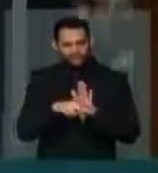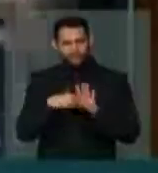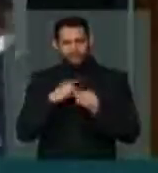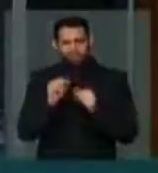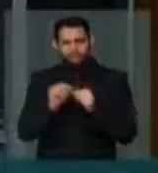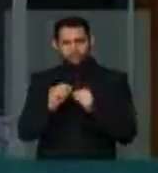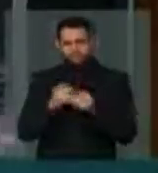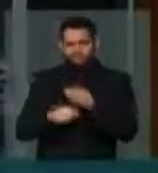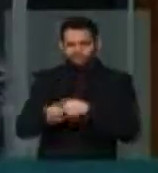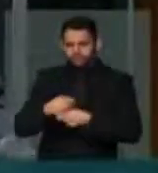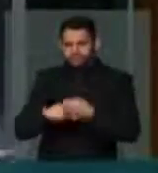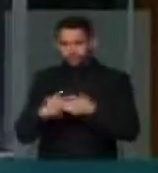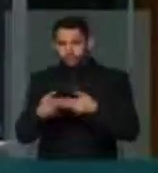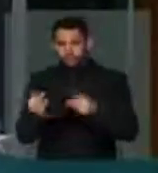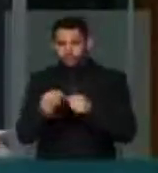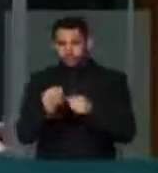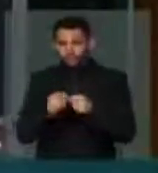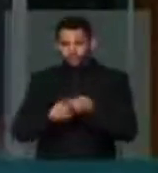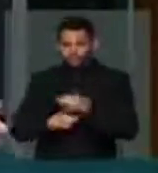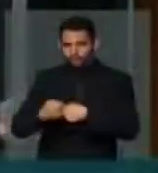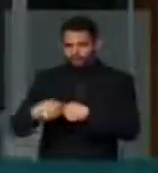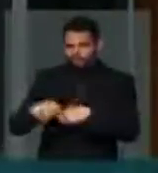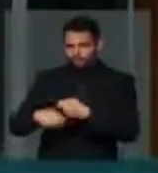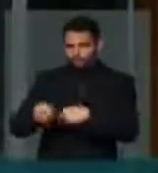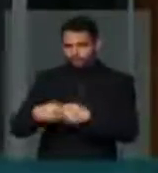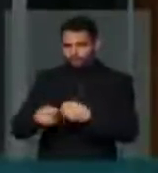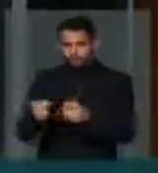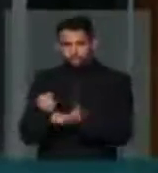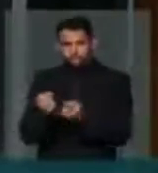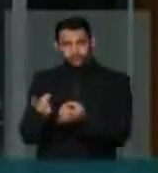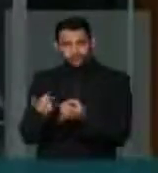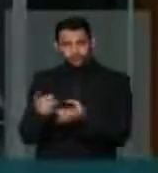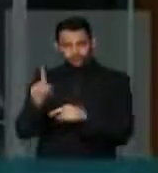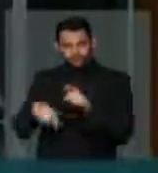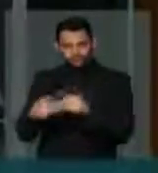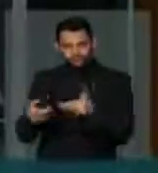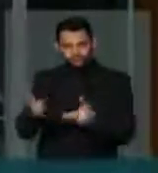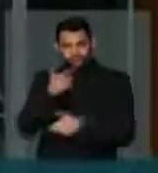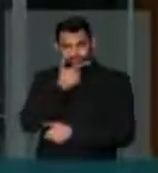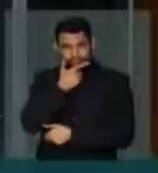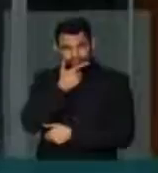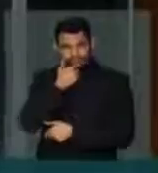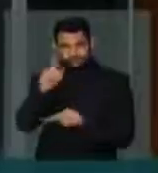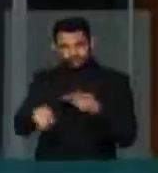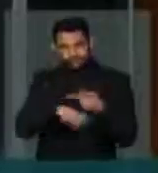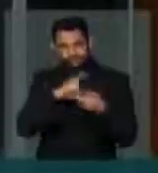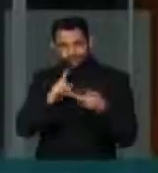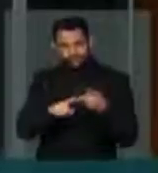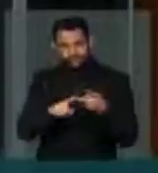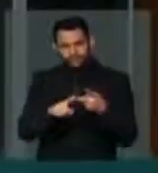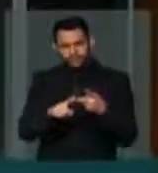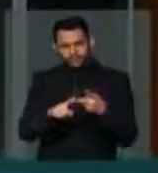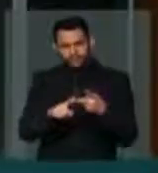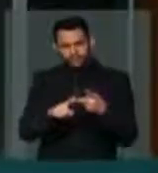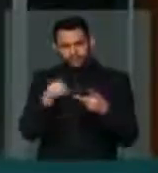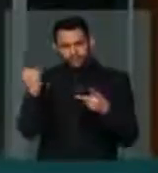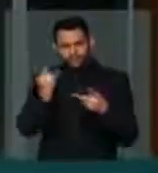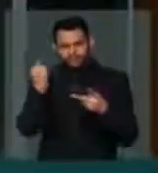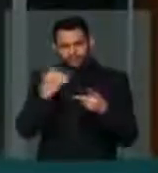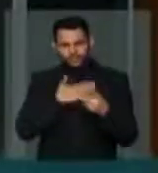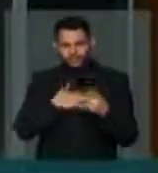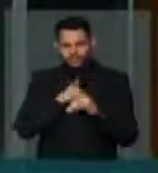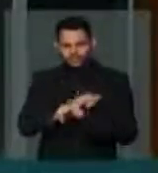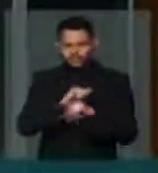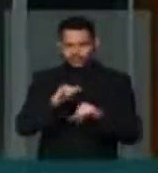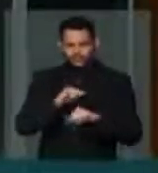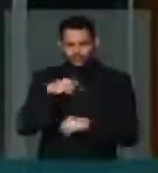regularidade e poder de barganha na comercialização do seu produto. E um outro que é fundamental, e eu quero aproveitar aqui